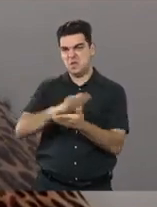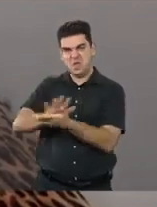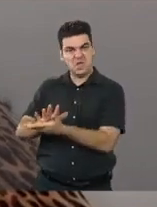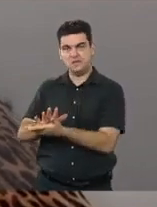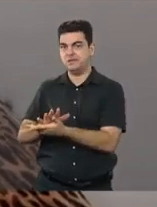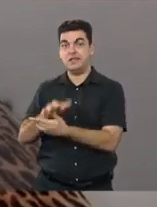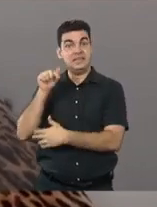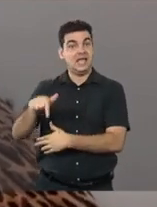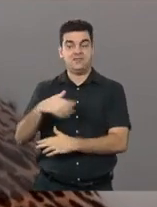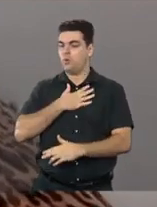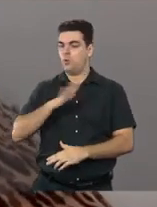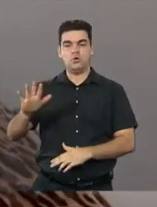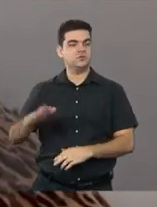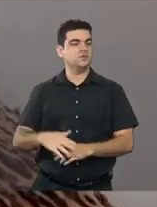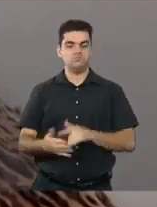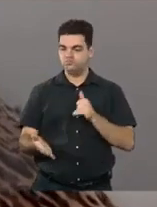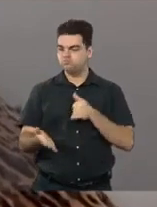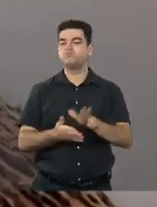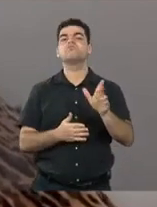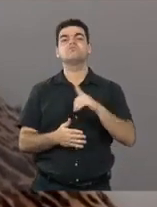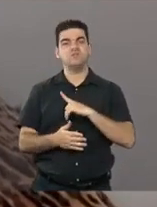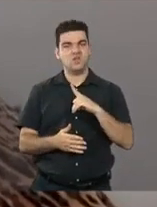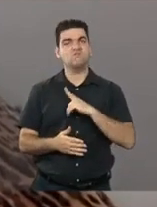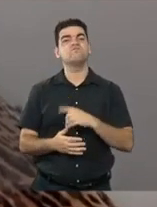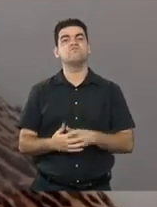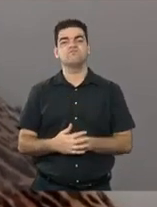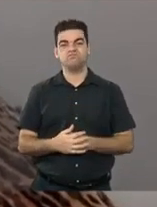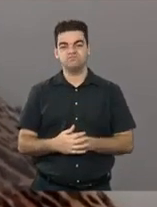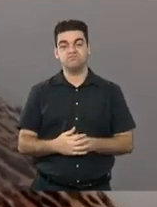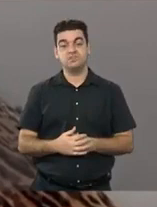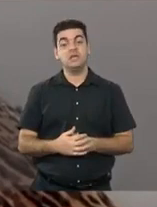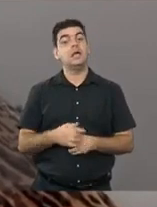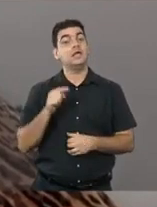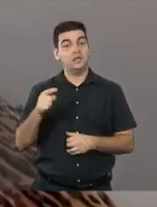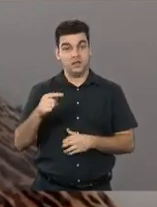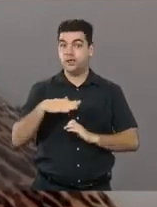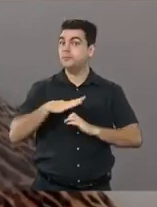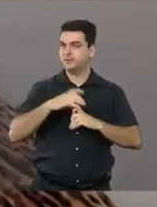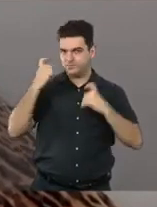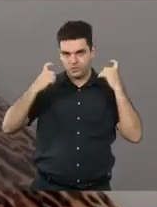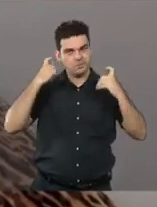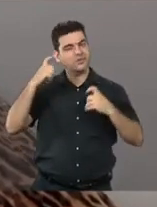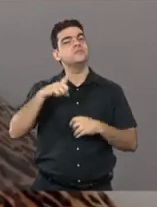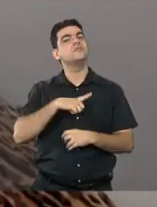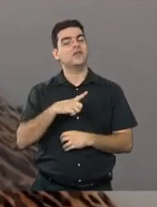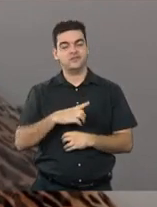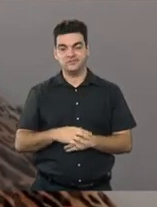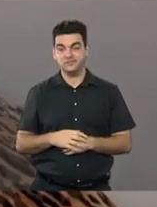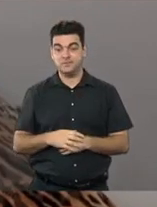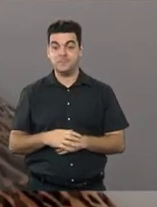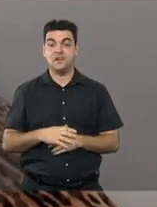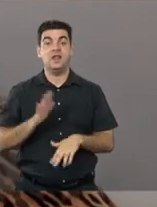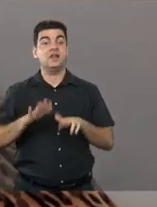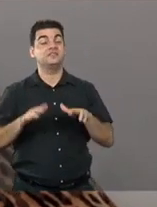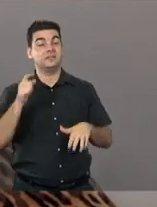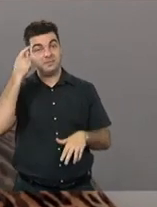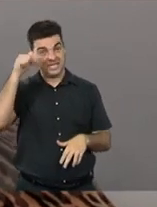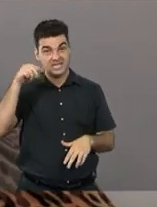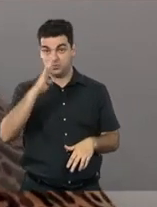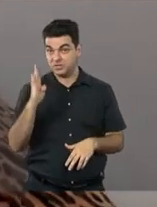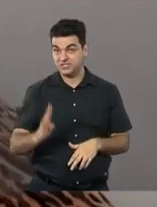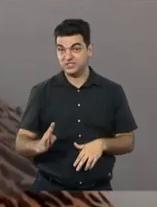cinco coisas. Uma delas é isso. E a gente leva isso muito a sério. Porque, como você falou, Pedro, num país